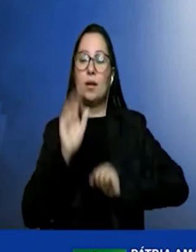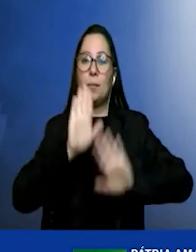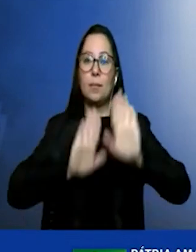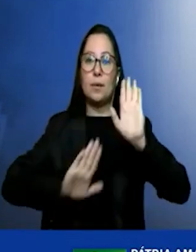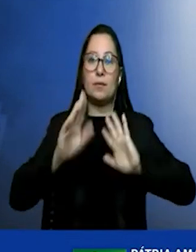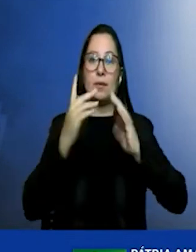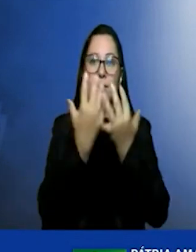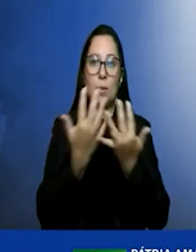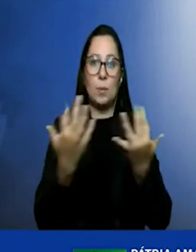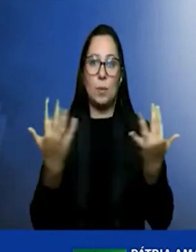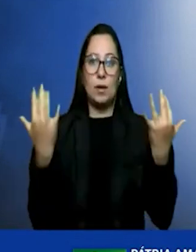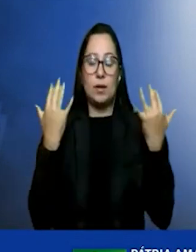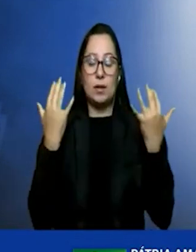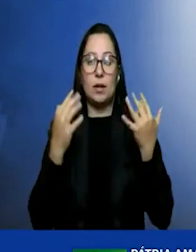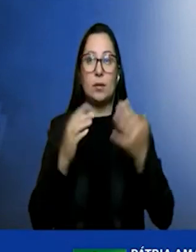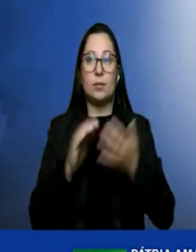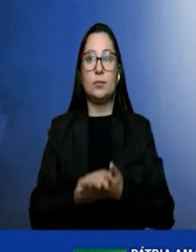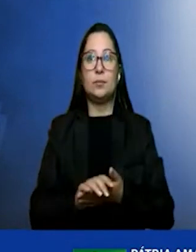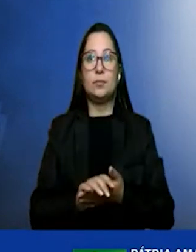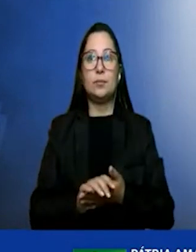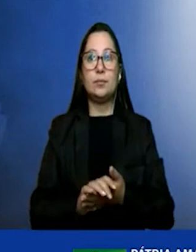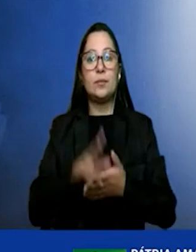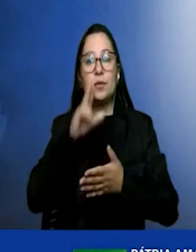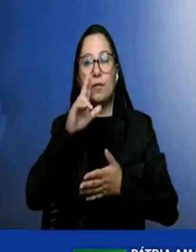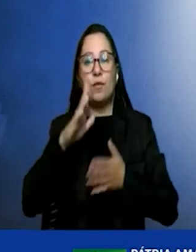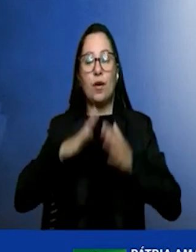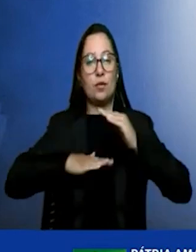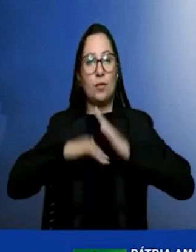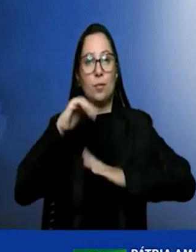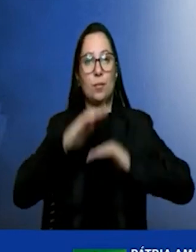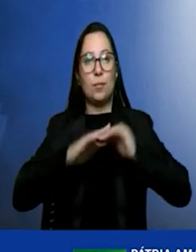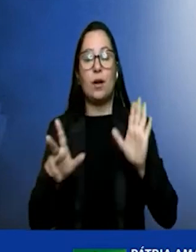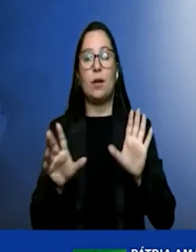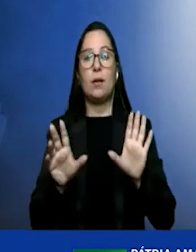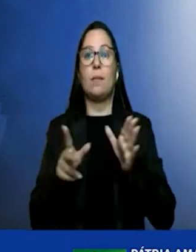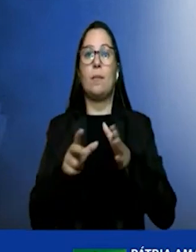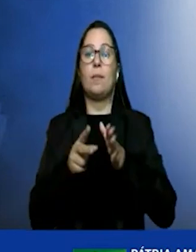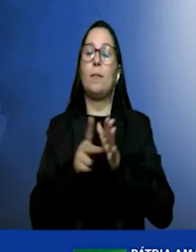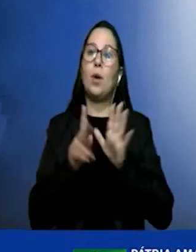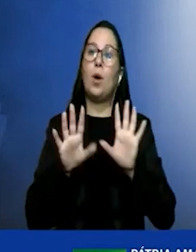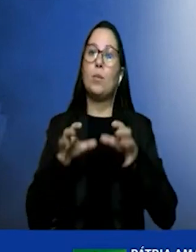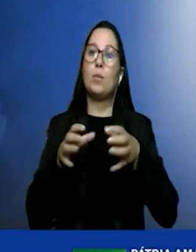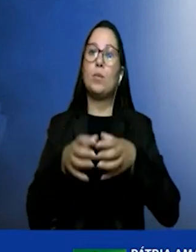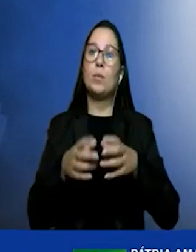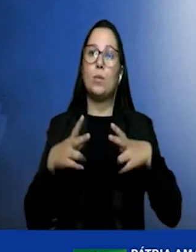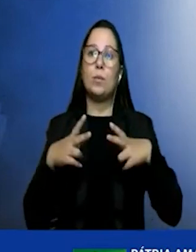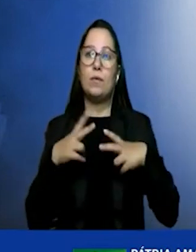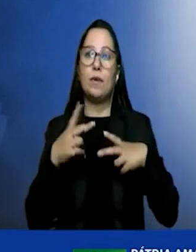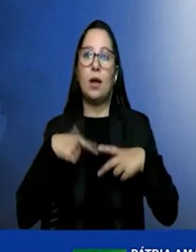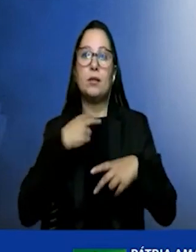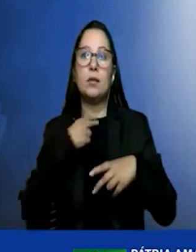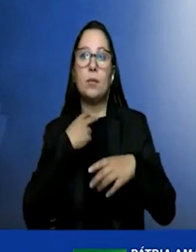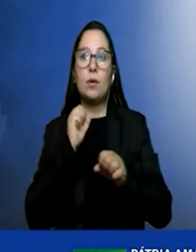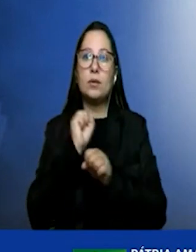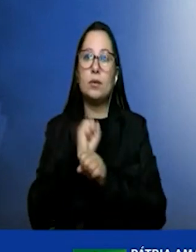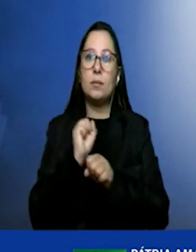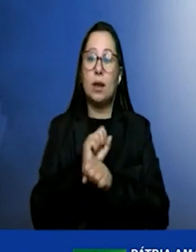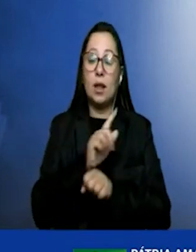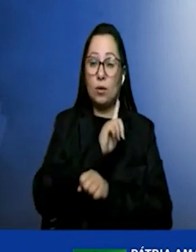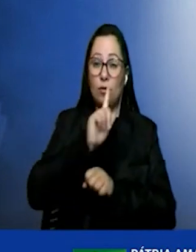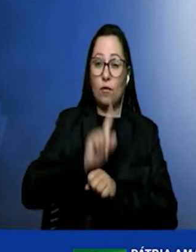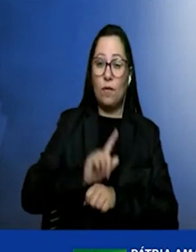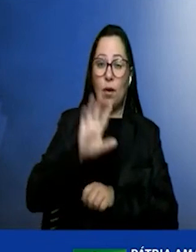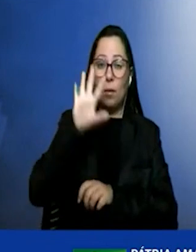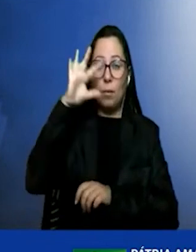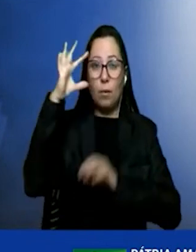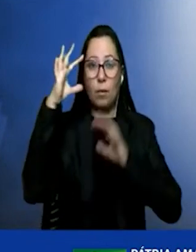com fortes iniciativas do setor privado. Não podemos esperar que apenas os governos tomem as providências